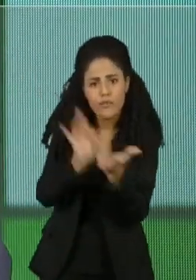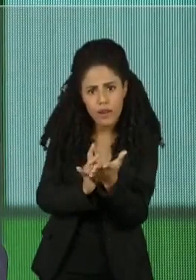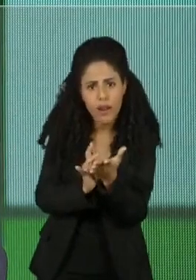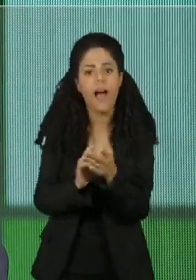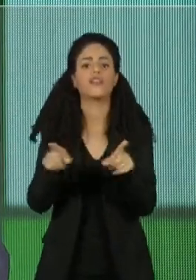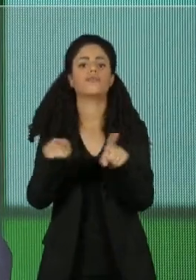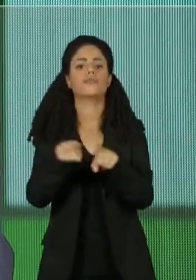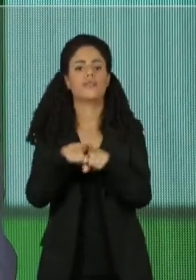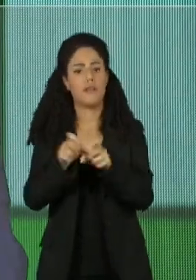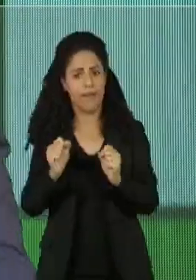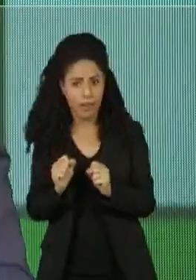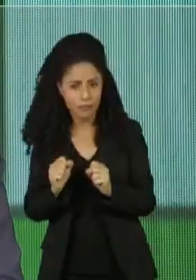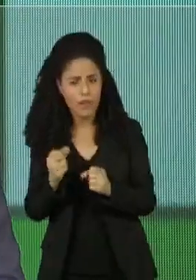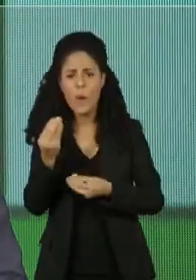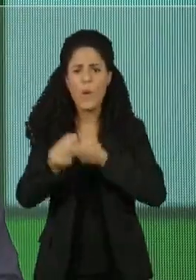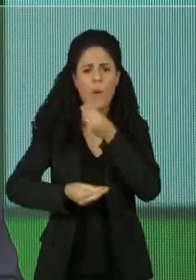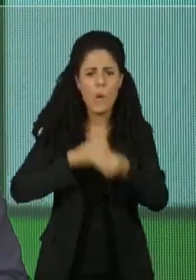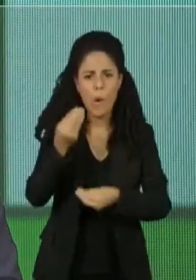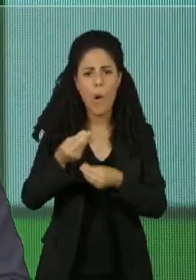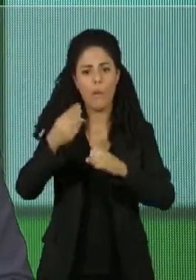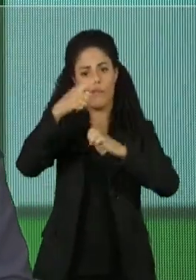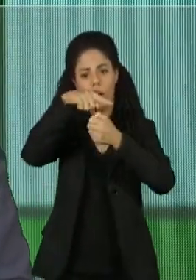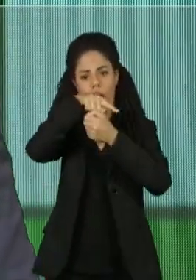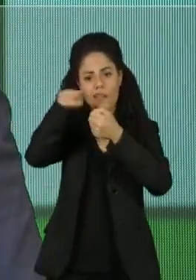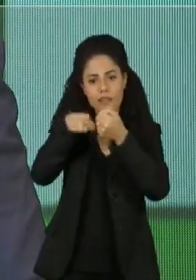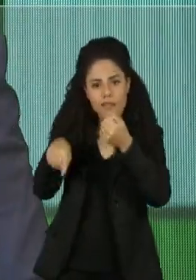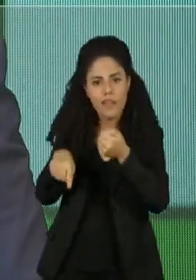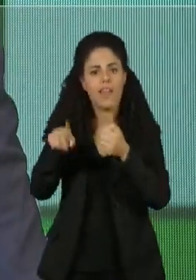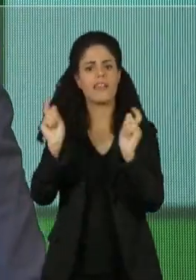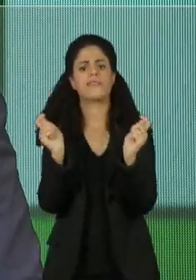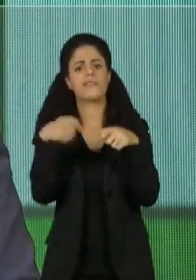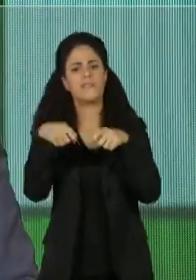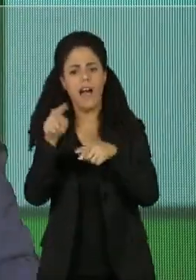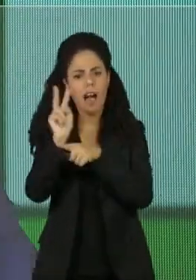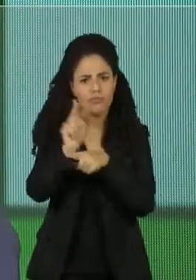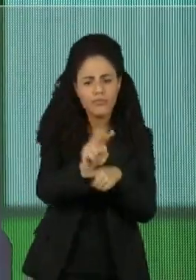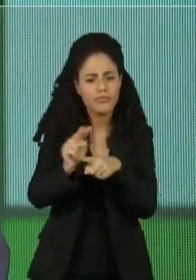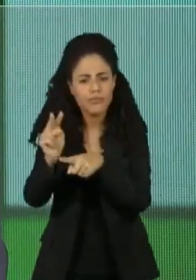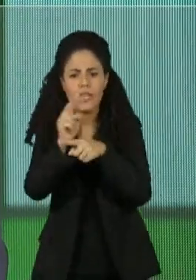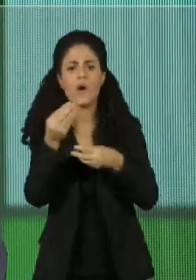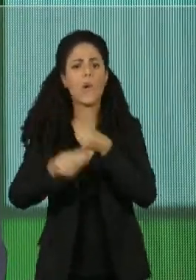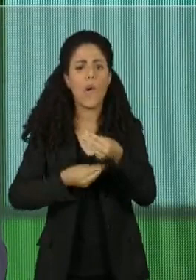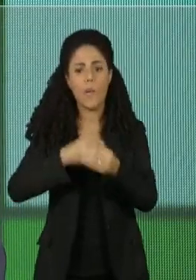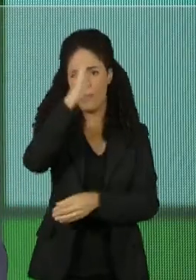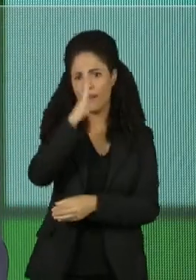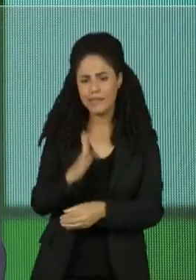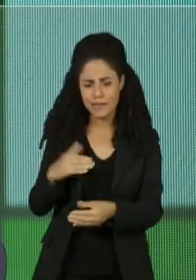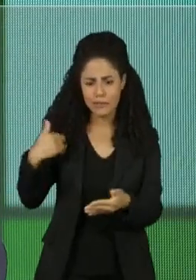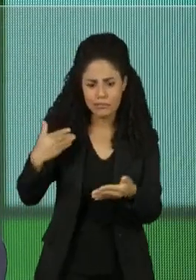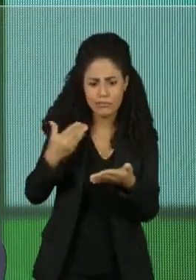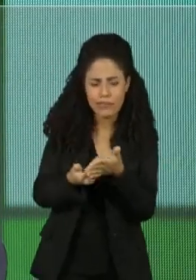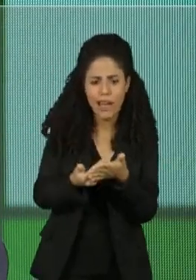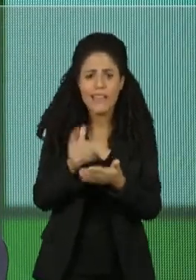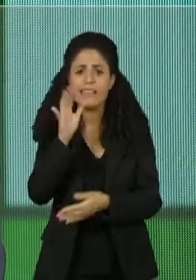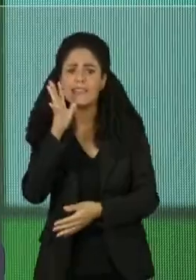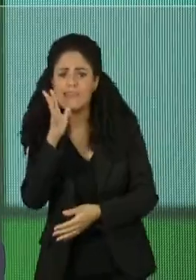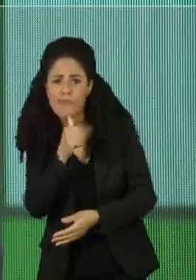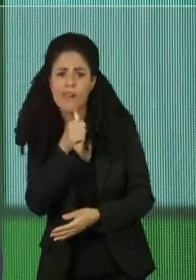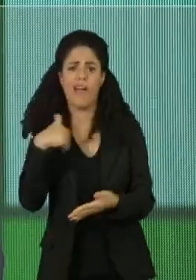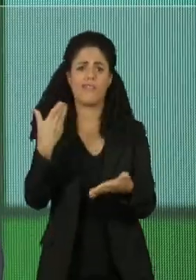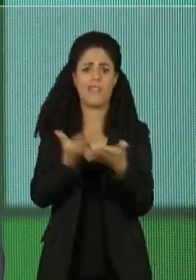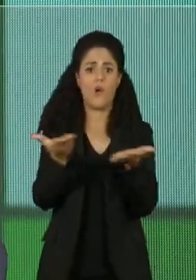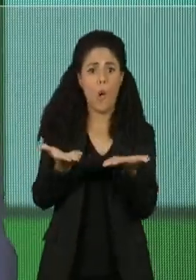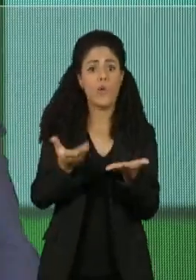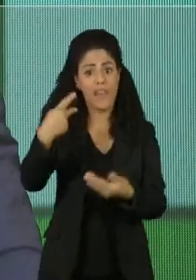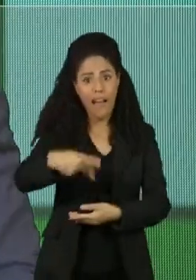previa, inclusive, a transferência de tecnologia. Há muitos anos o Brasil não fabricava insumo farmacêutico ativo em